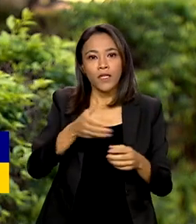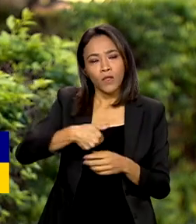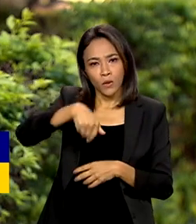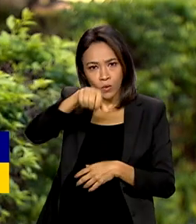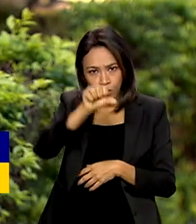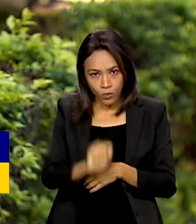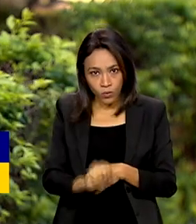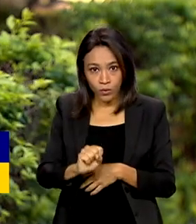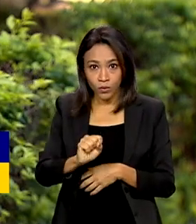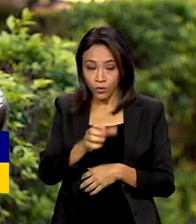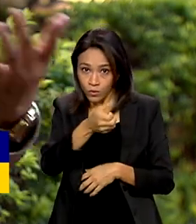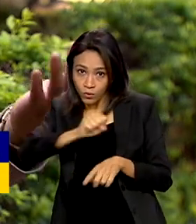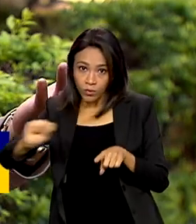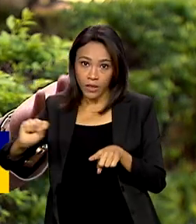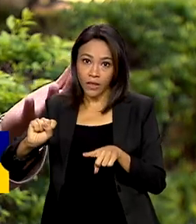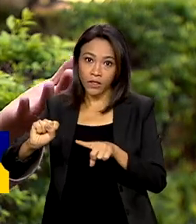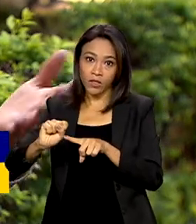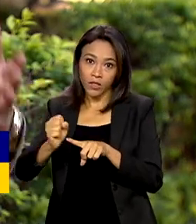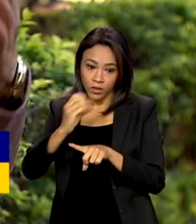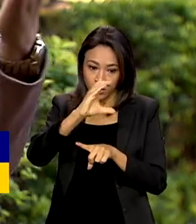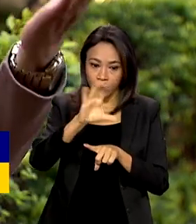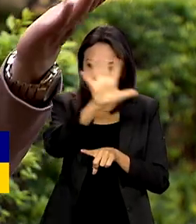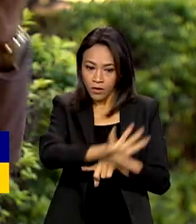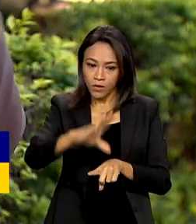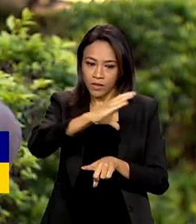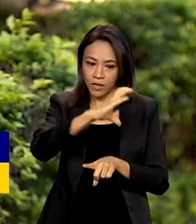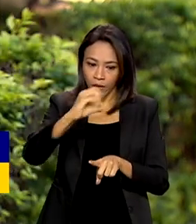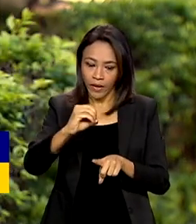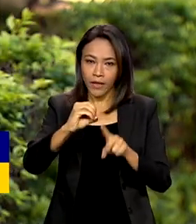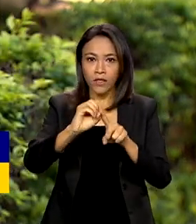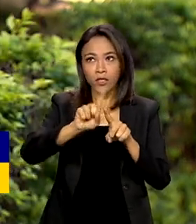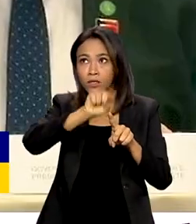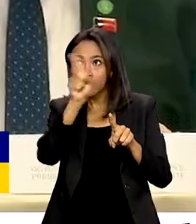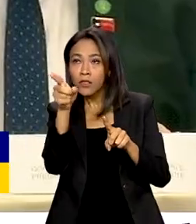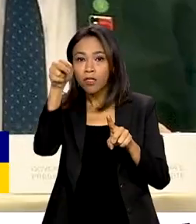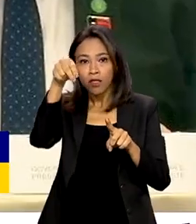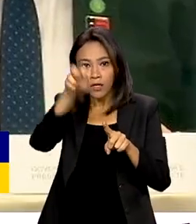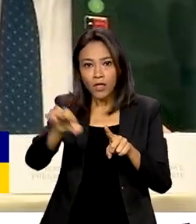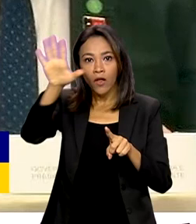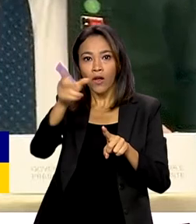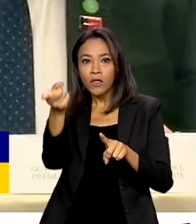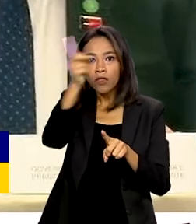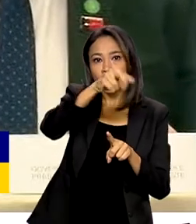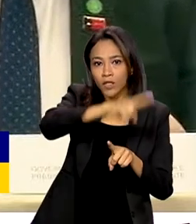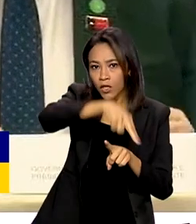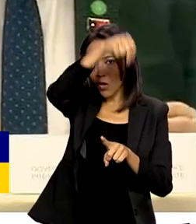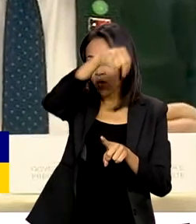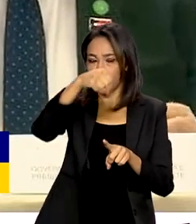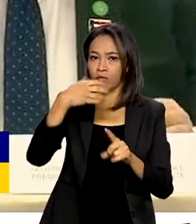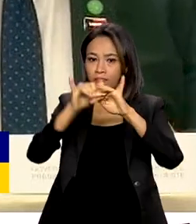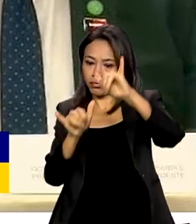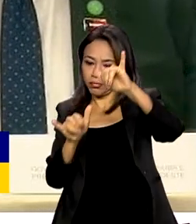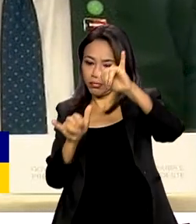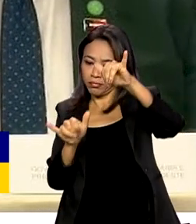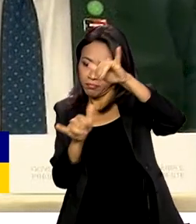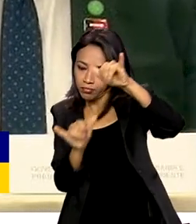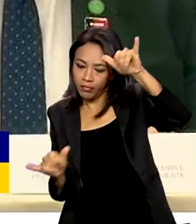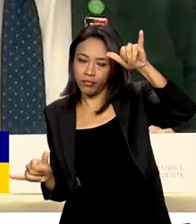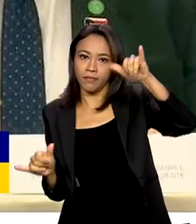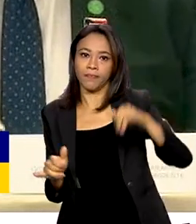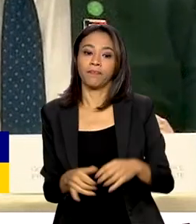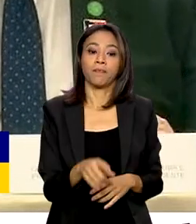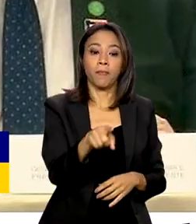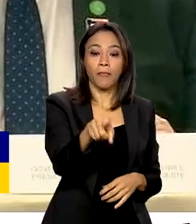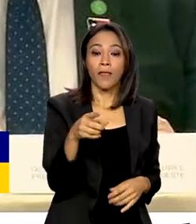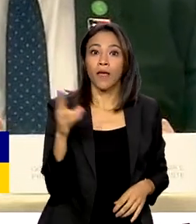e o Centro-Oeste do país e também entre as regiões Norte e Nordeste. É urgente a expansão das nossas linhas de